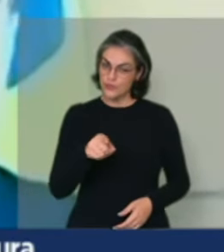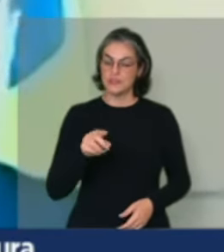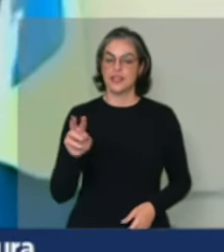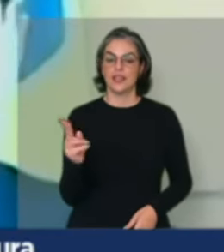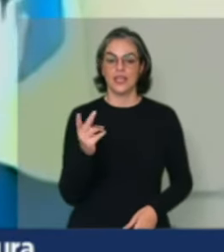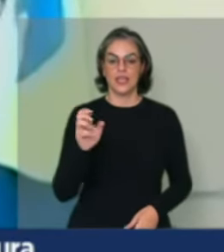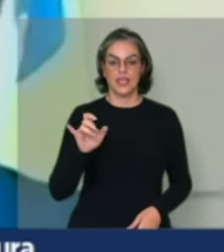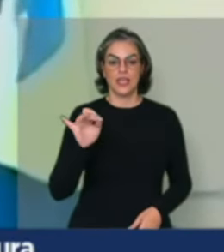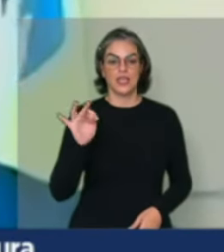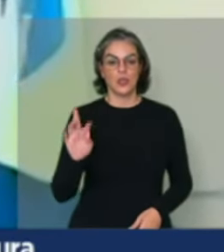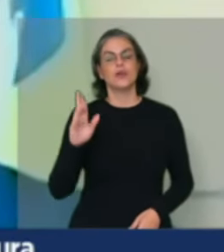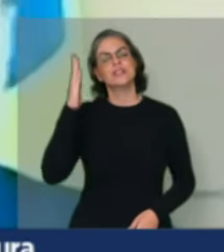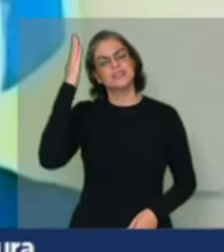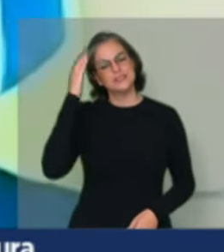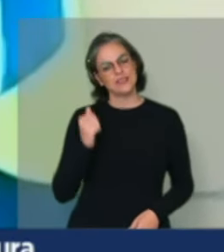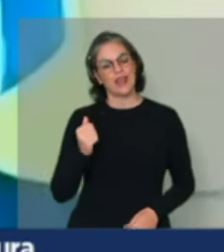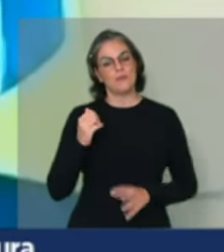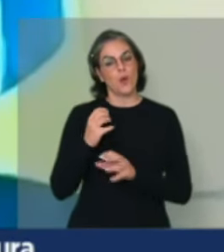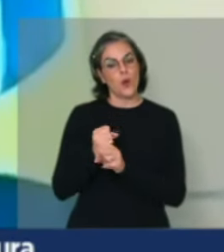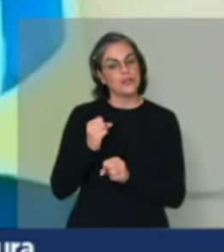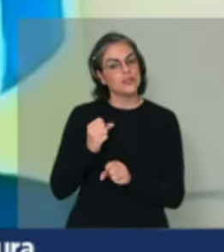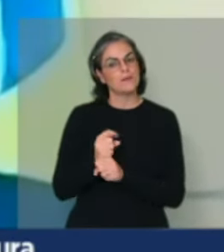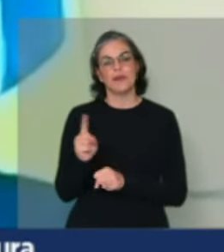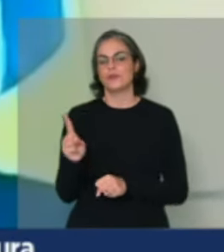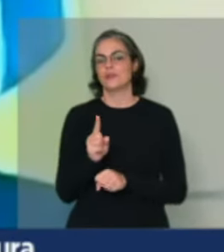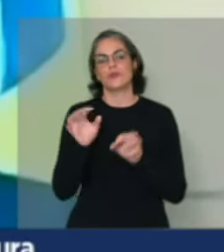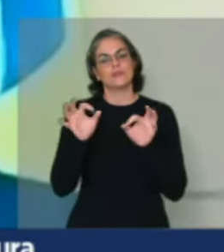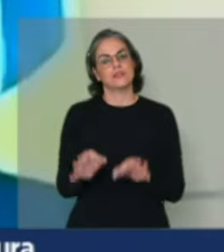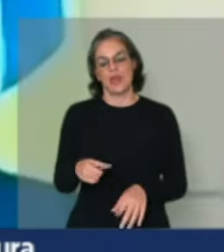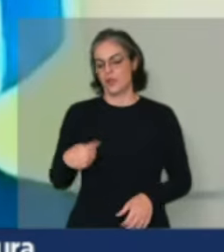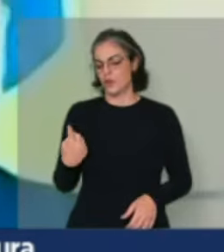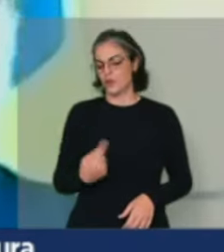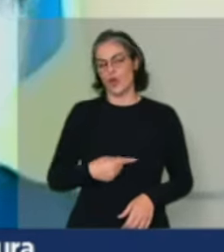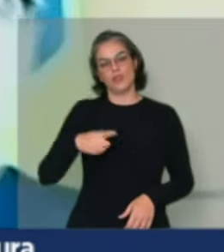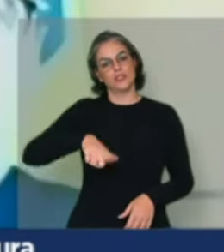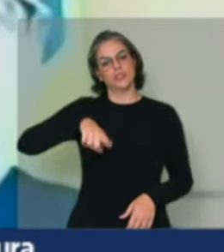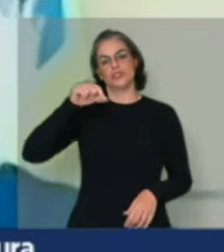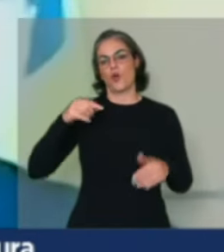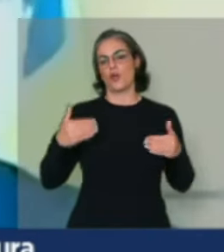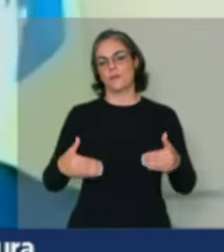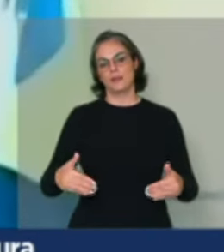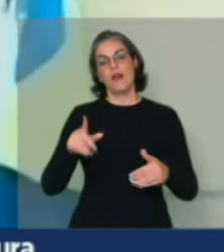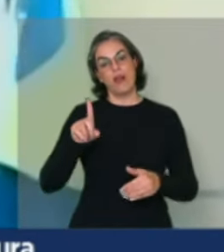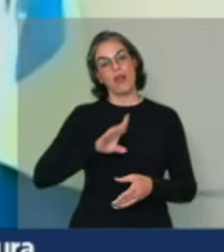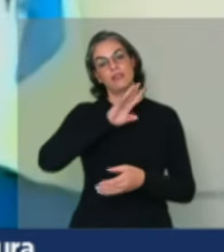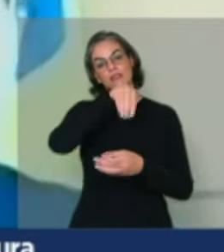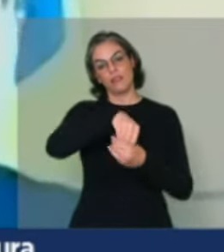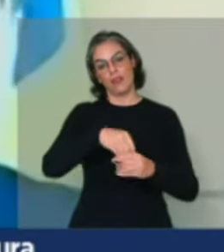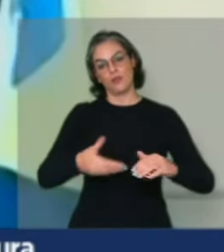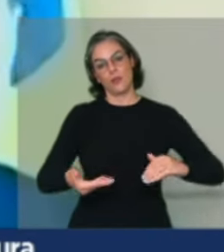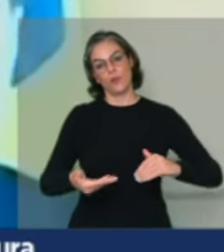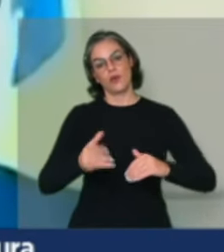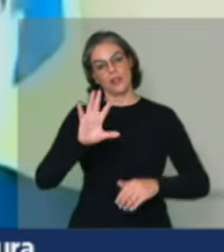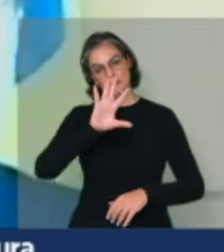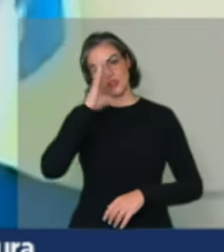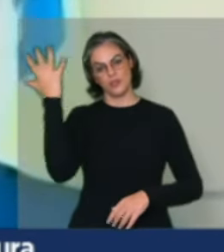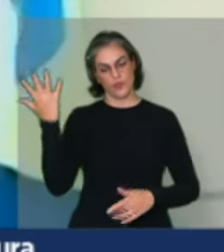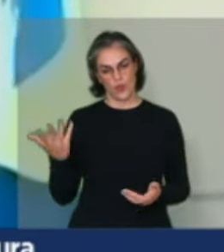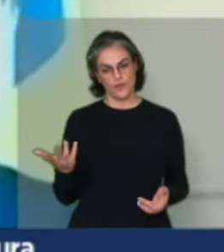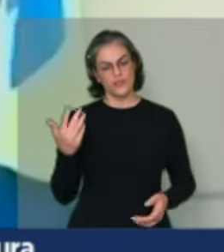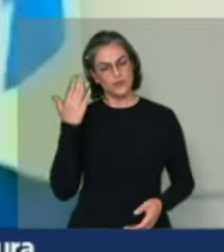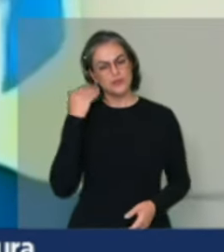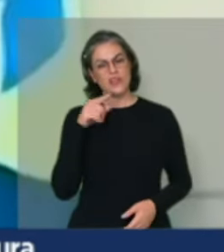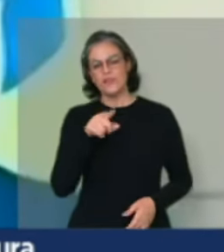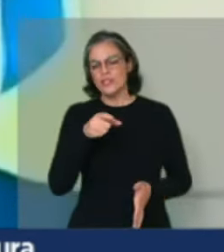você sabe que o orçamento não é definido por nós do Ministério, é definido aí dentro do Congresso e eu sei que você é um dos que